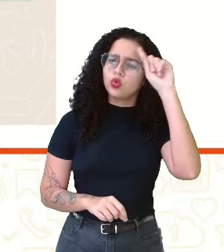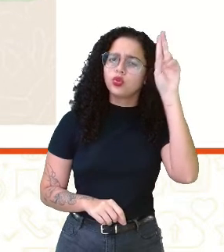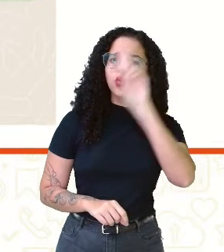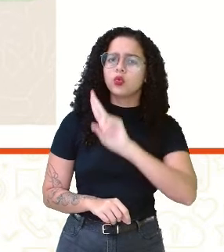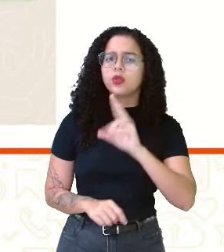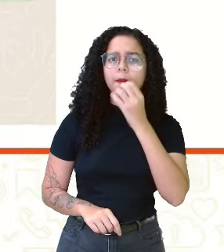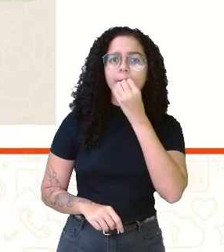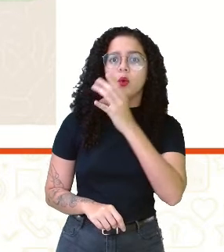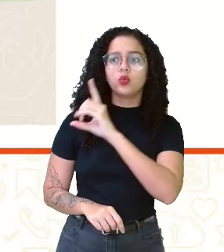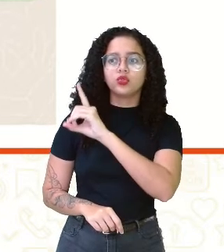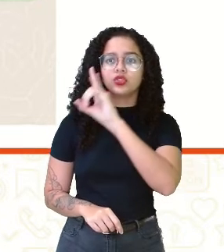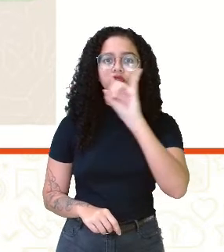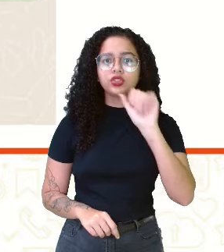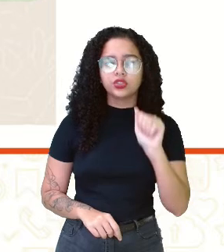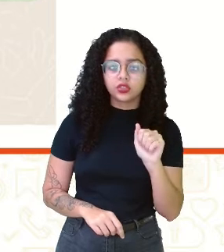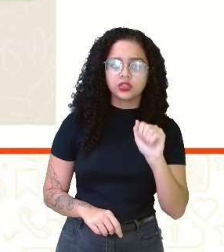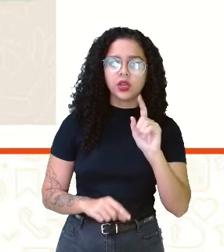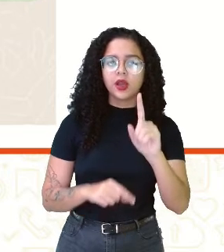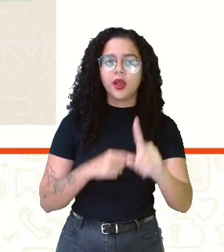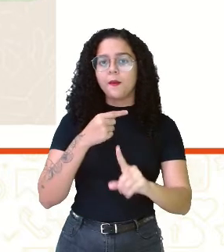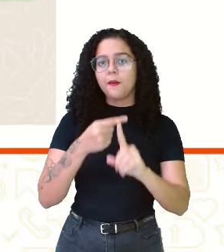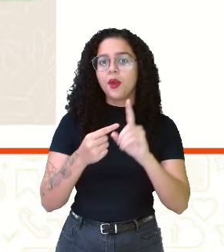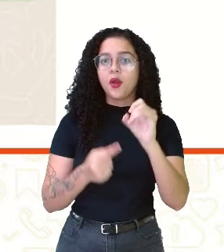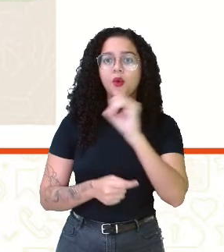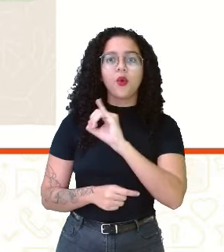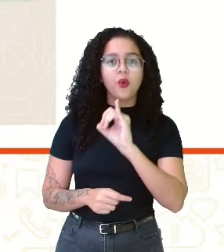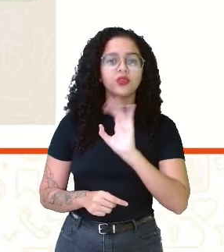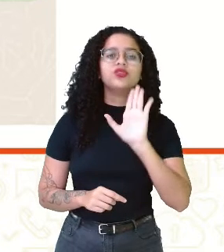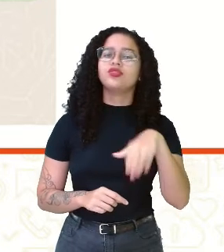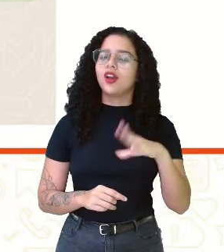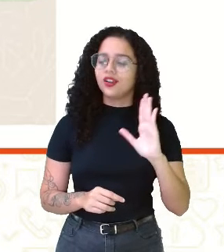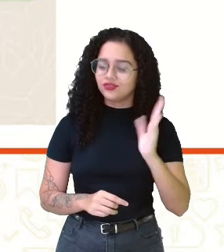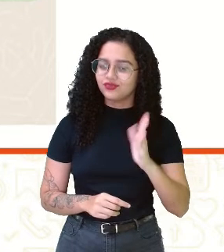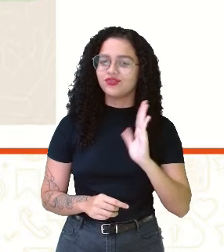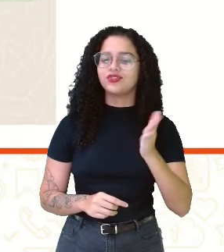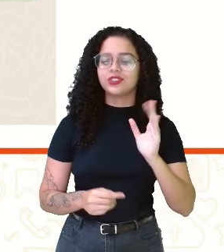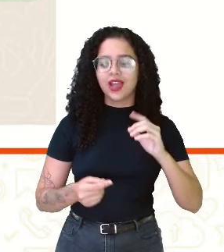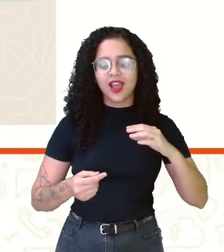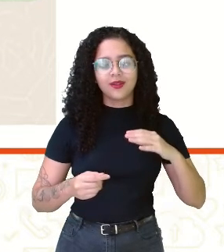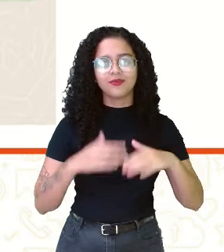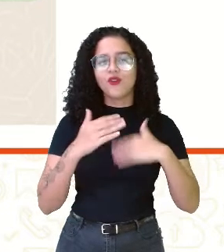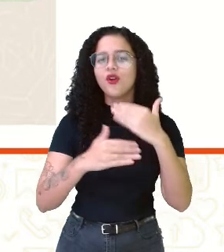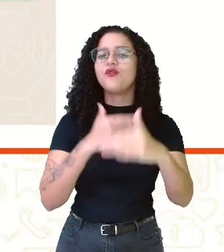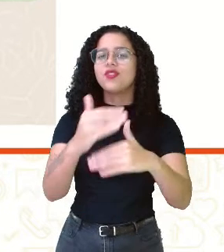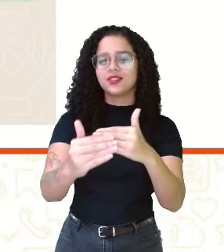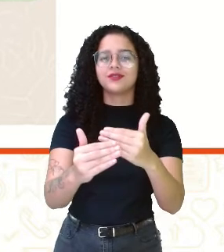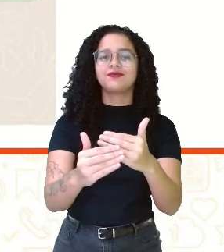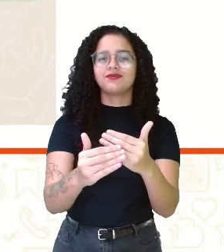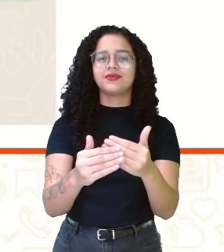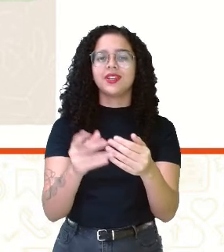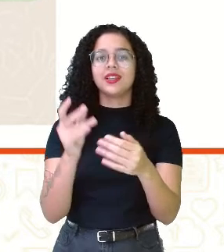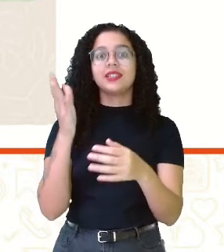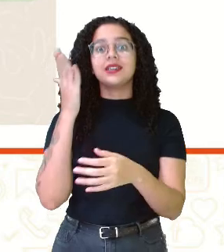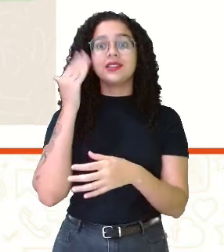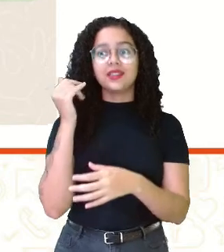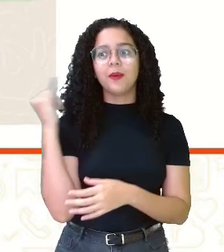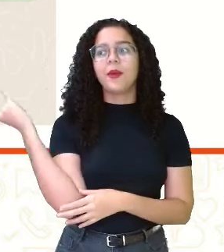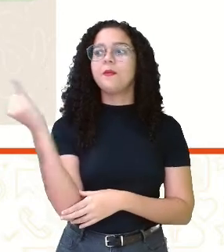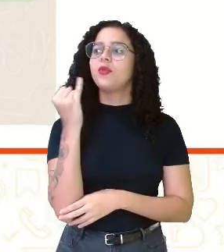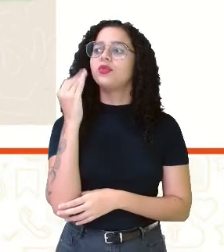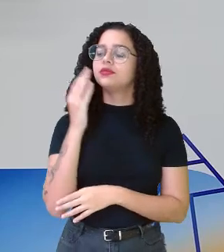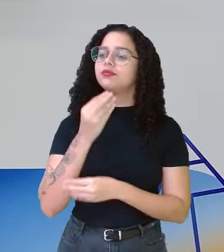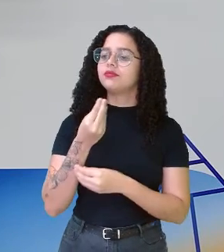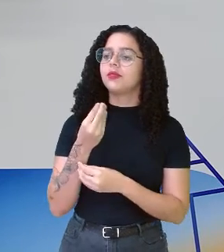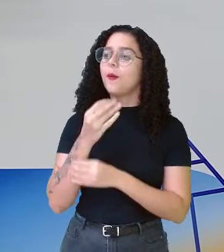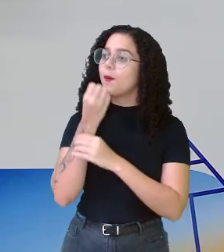bom dia e um oi, isso já é um avanço. Ele sabe dessa importância de dar bom dia,